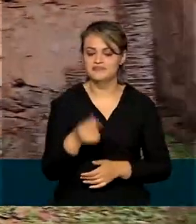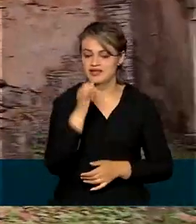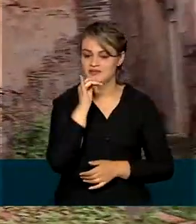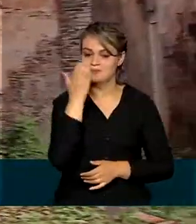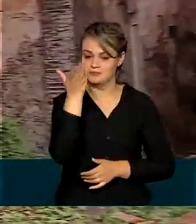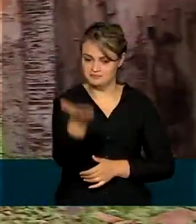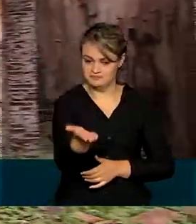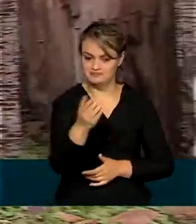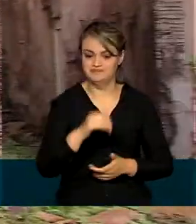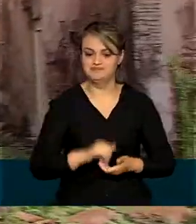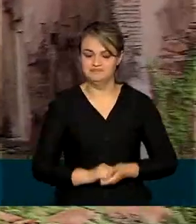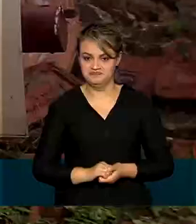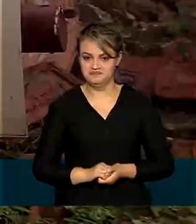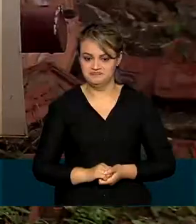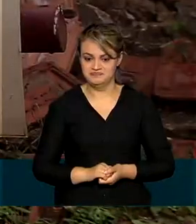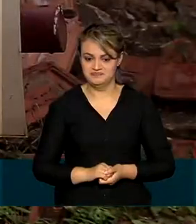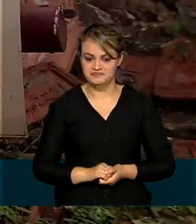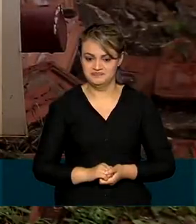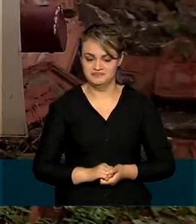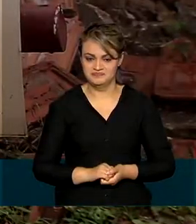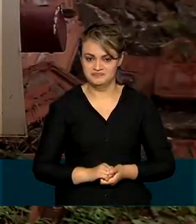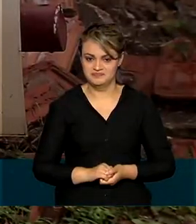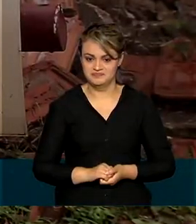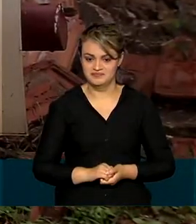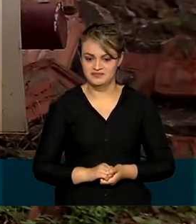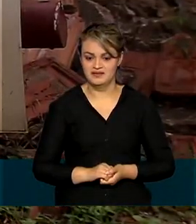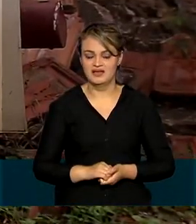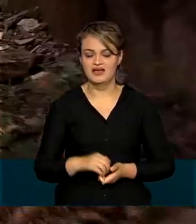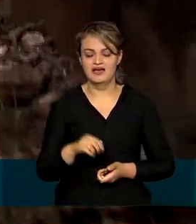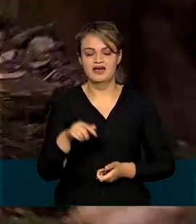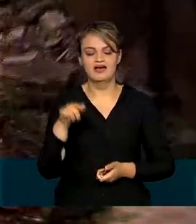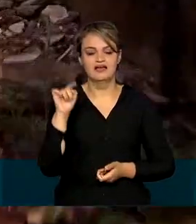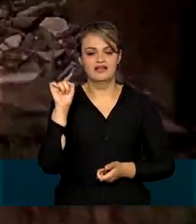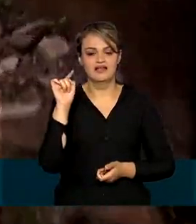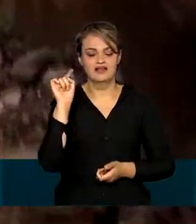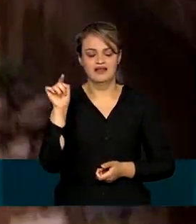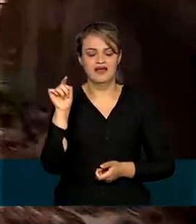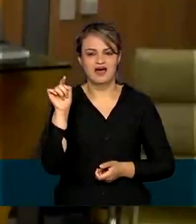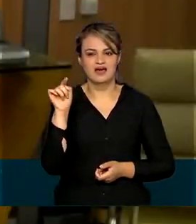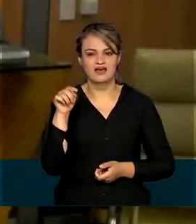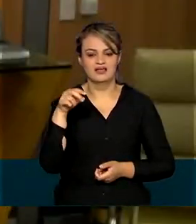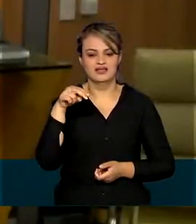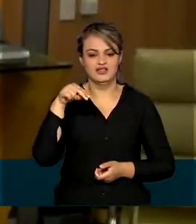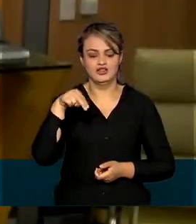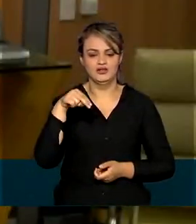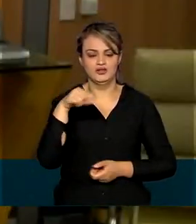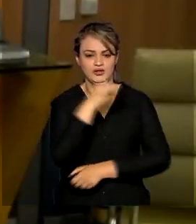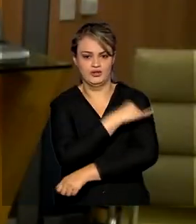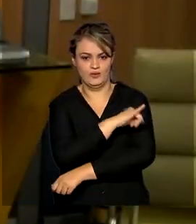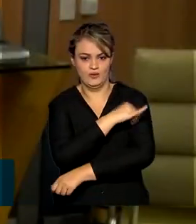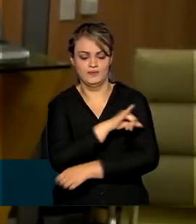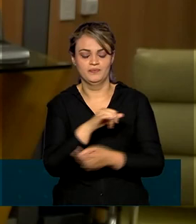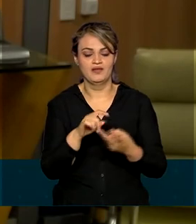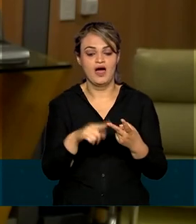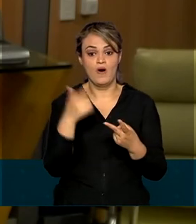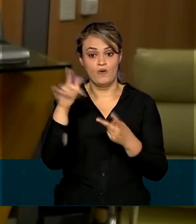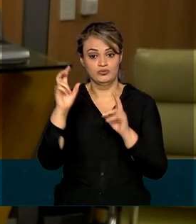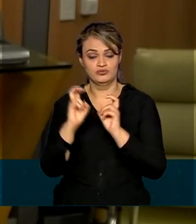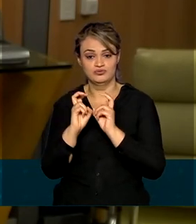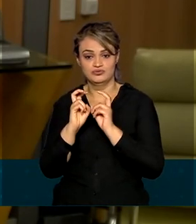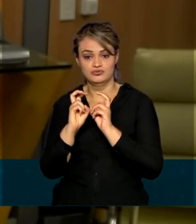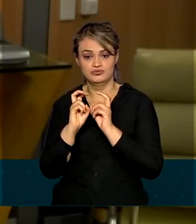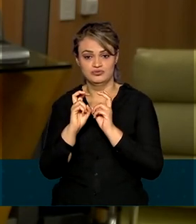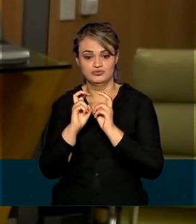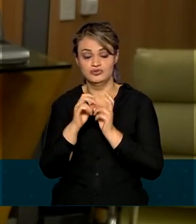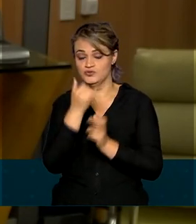ruínas Aldeia dos Sentenciados, no arquipélago de Fernando de Noronha, a antiga estação ferroviária no